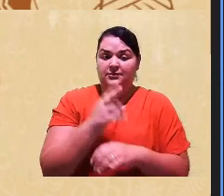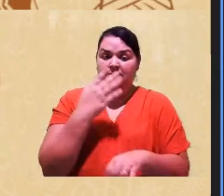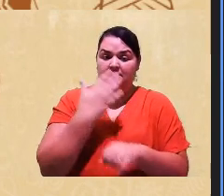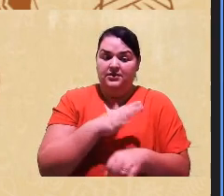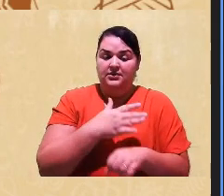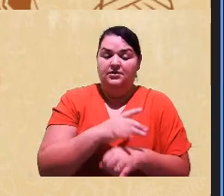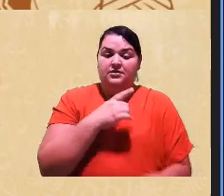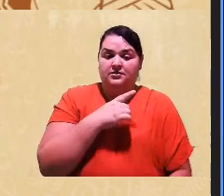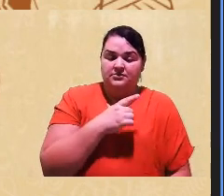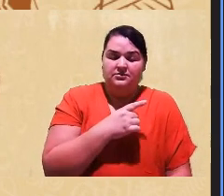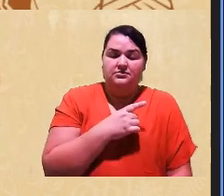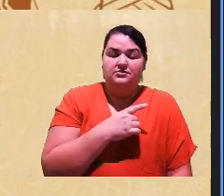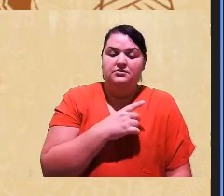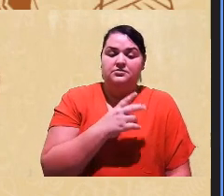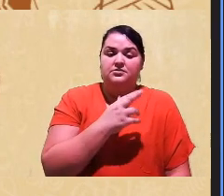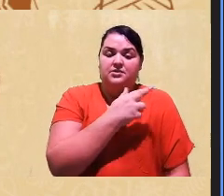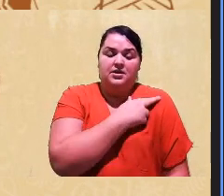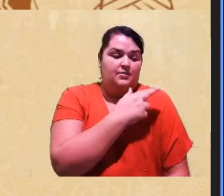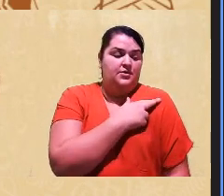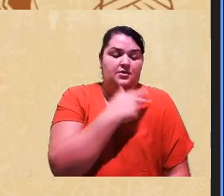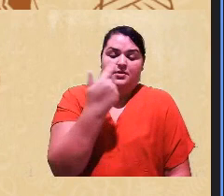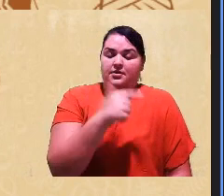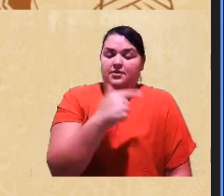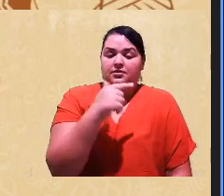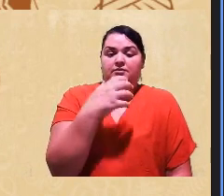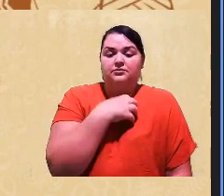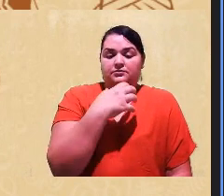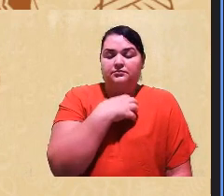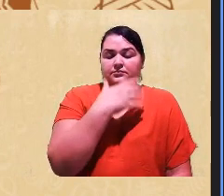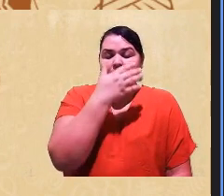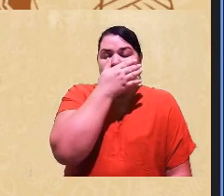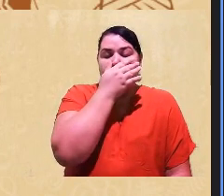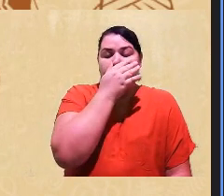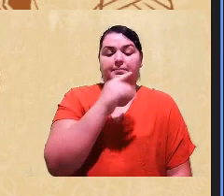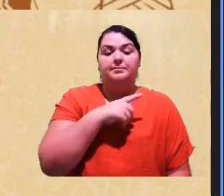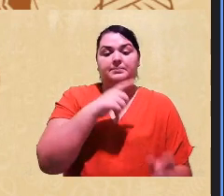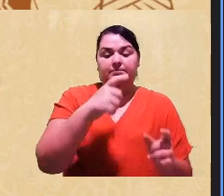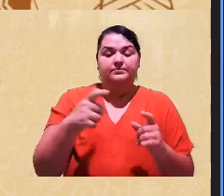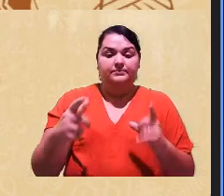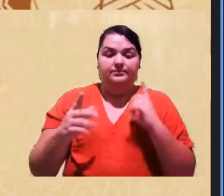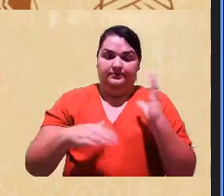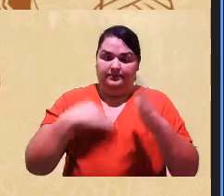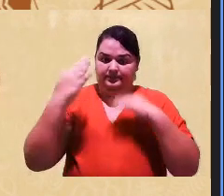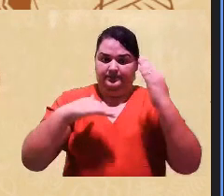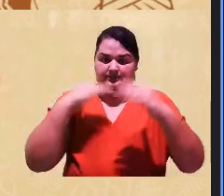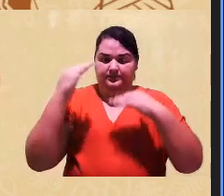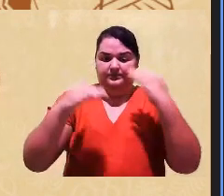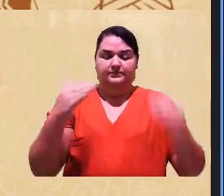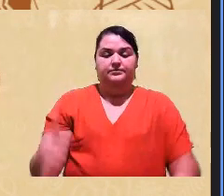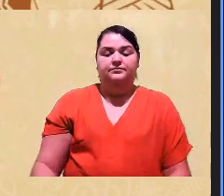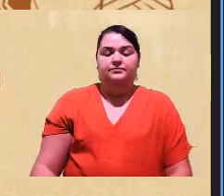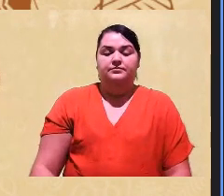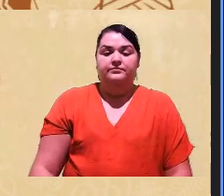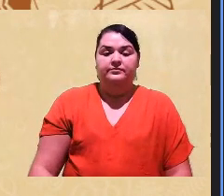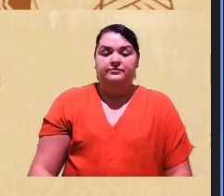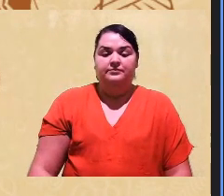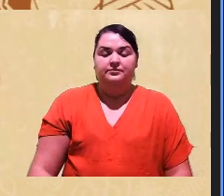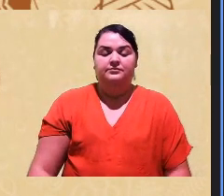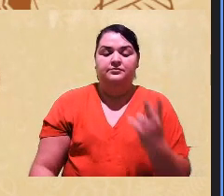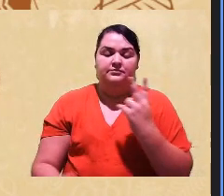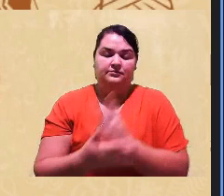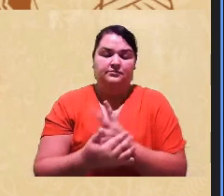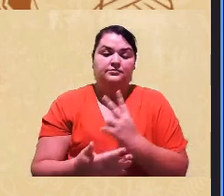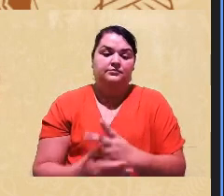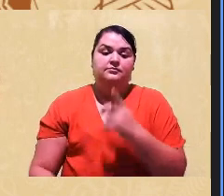e desresponsabiliza o sujeito ou as instituições que a produzem então o padrão da